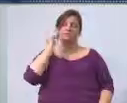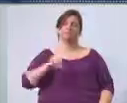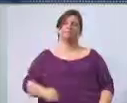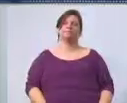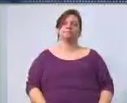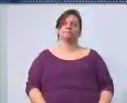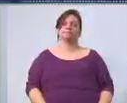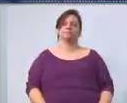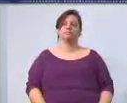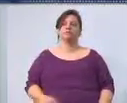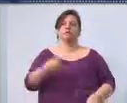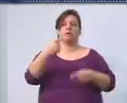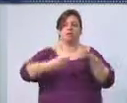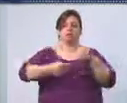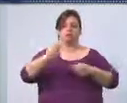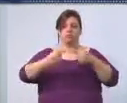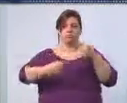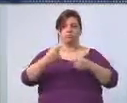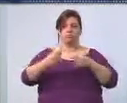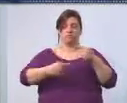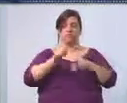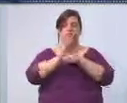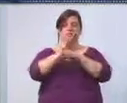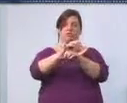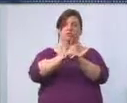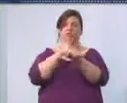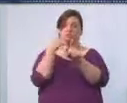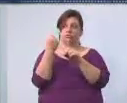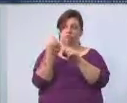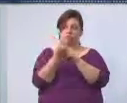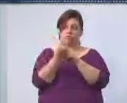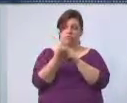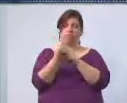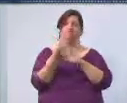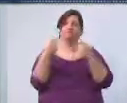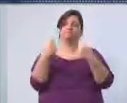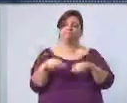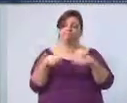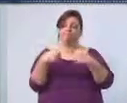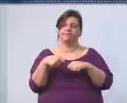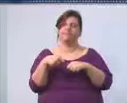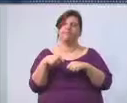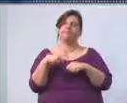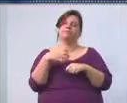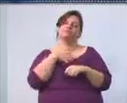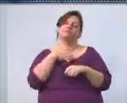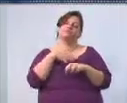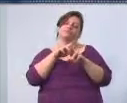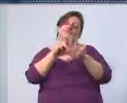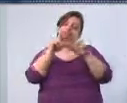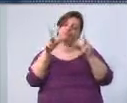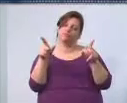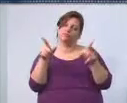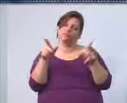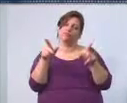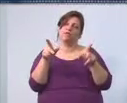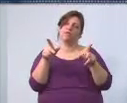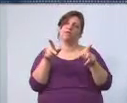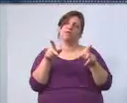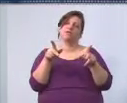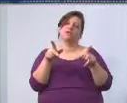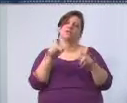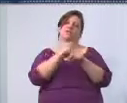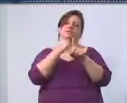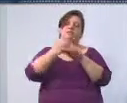pública de assistência social deva ter um carinho maior do poder público, da